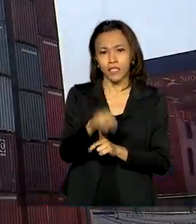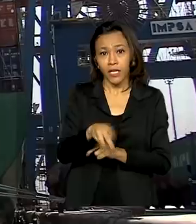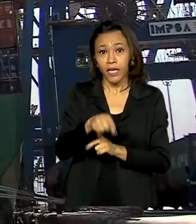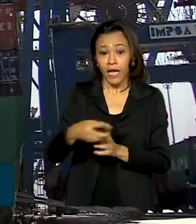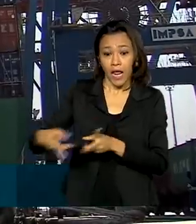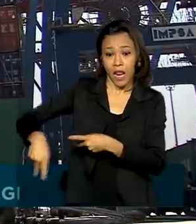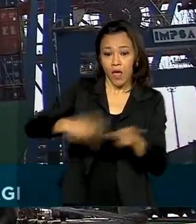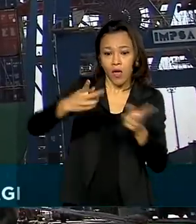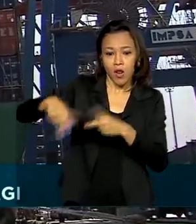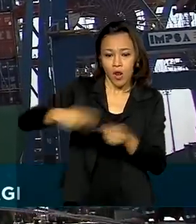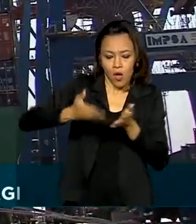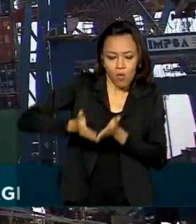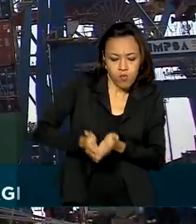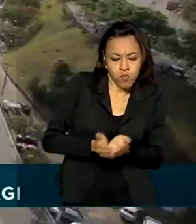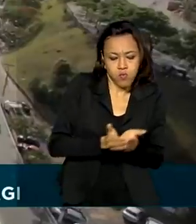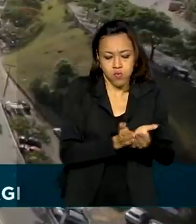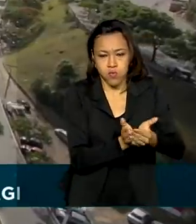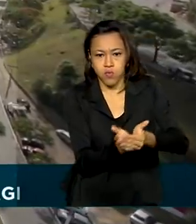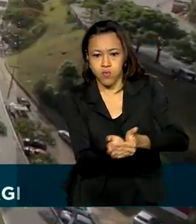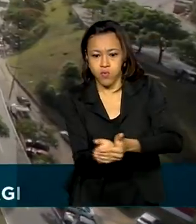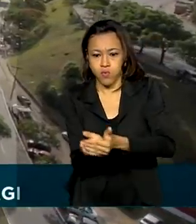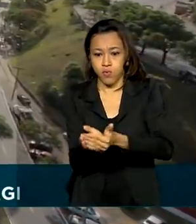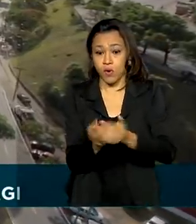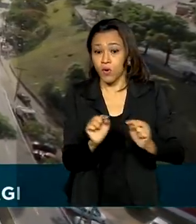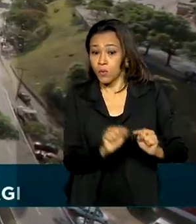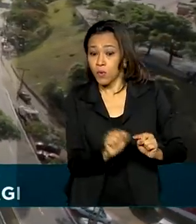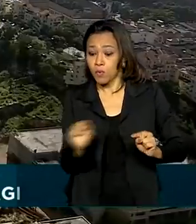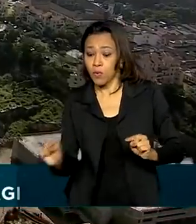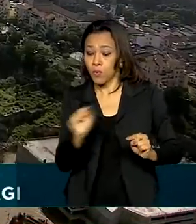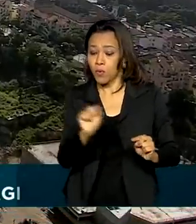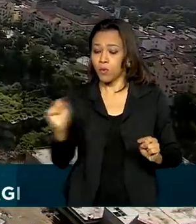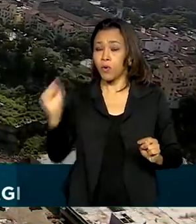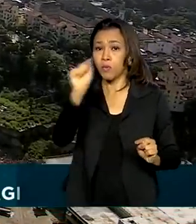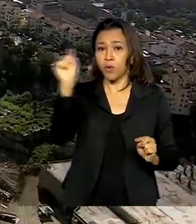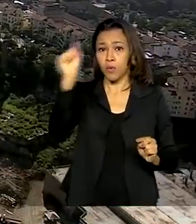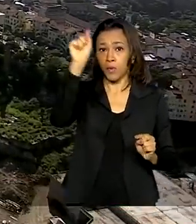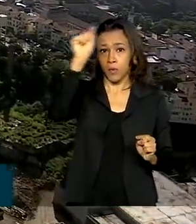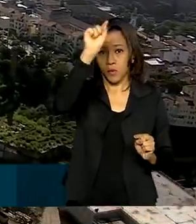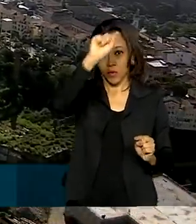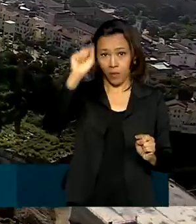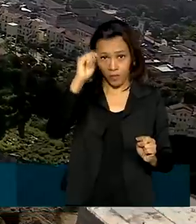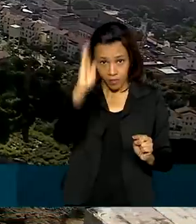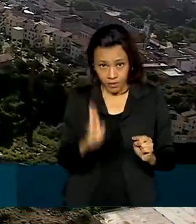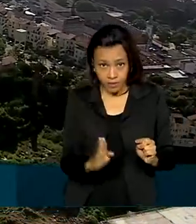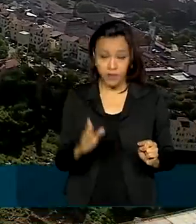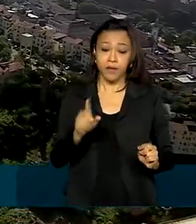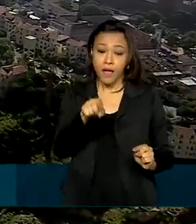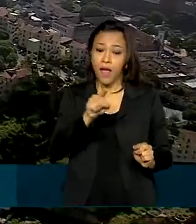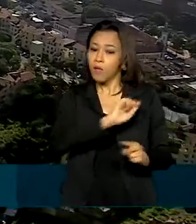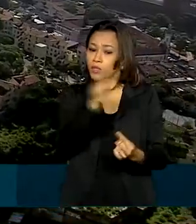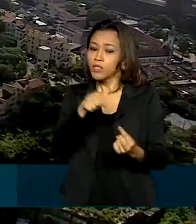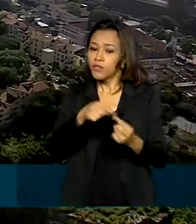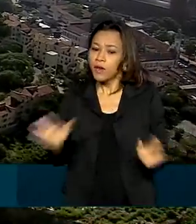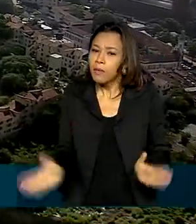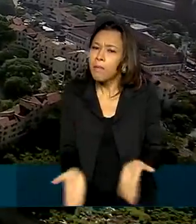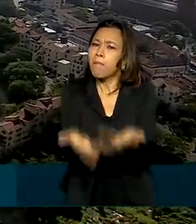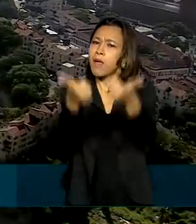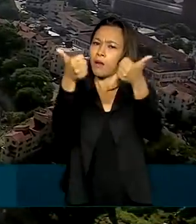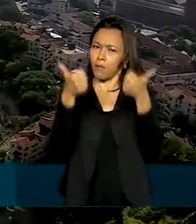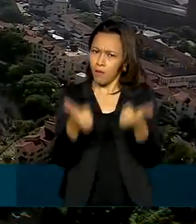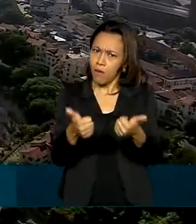mercadorias e cargas por navios entre os portos do país. O objetivo é melhorar o tráfego interno e a